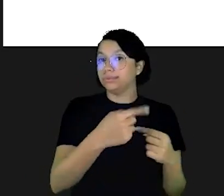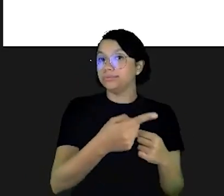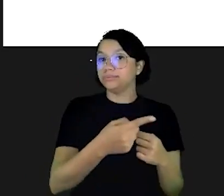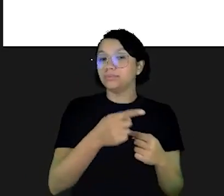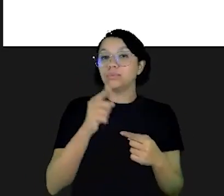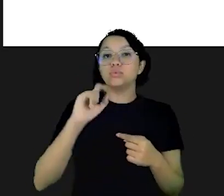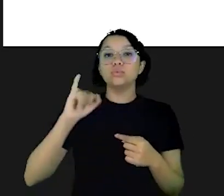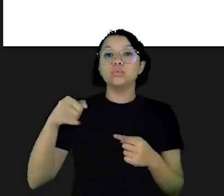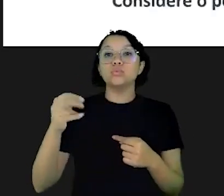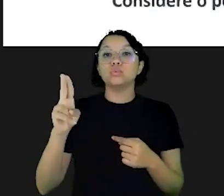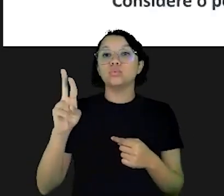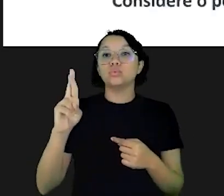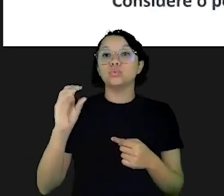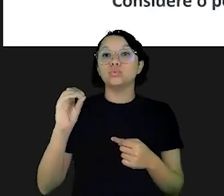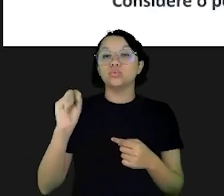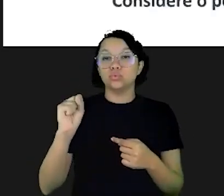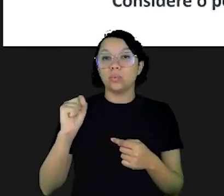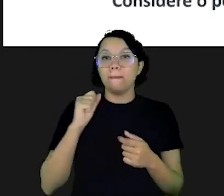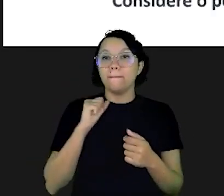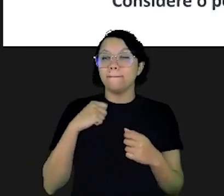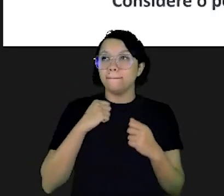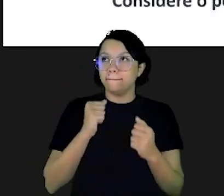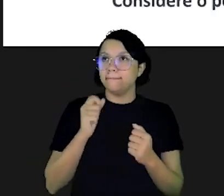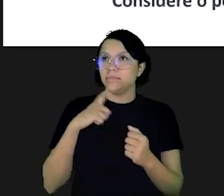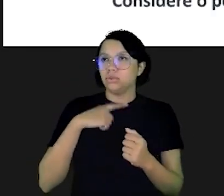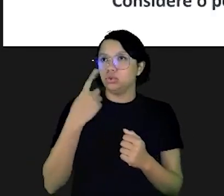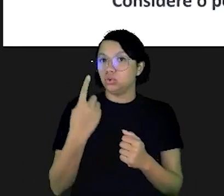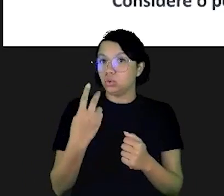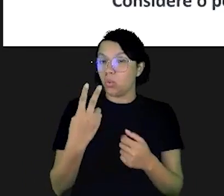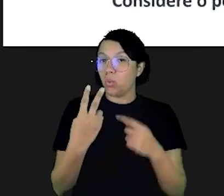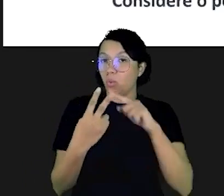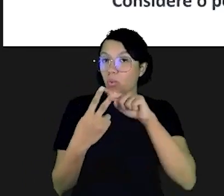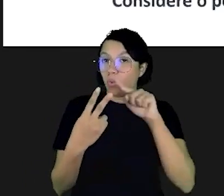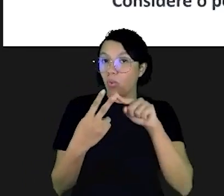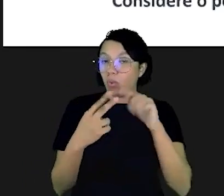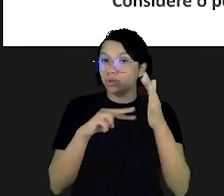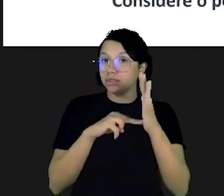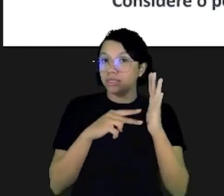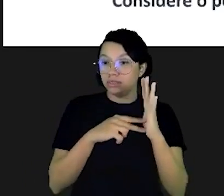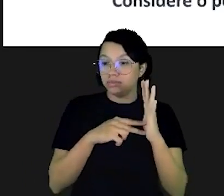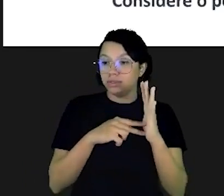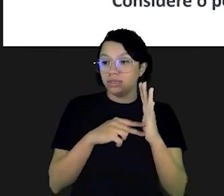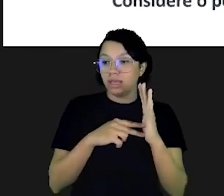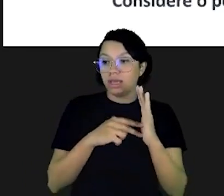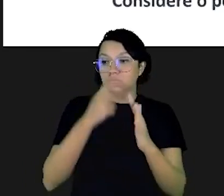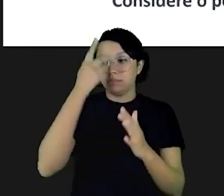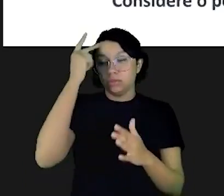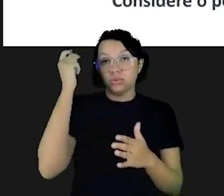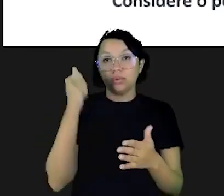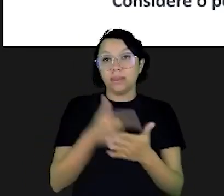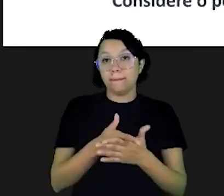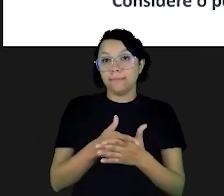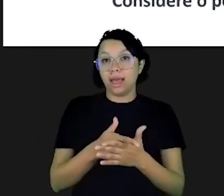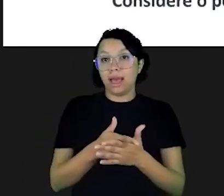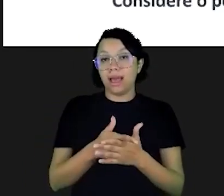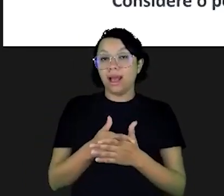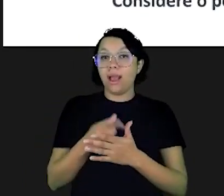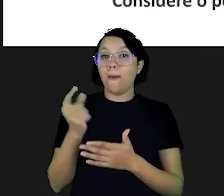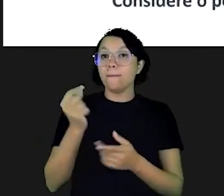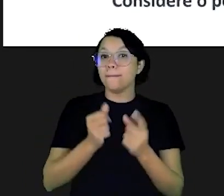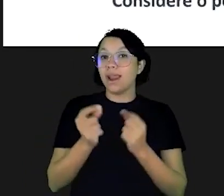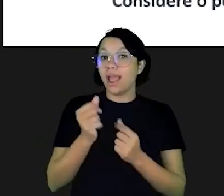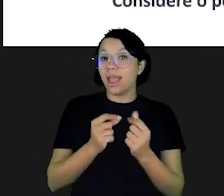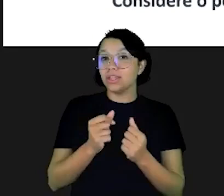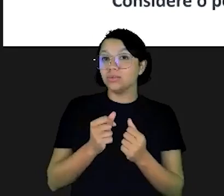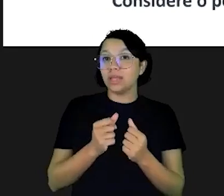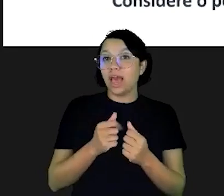são os juros. E esses juros podem ter dois significados. Na visão de quem os paga eles são o preço